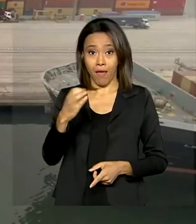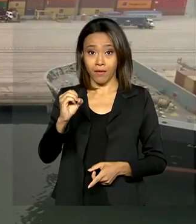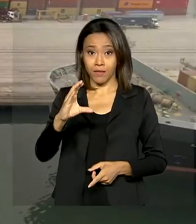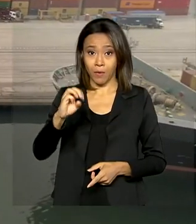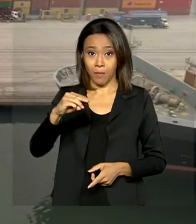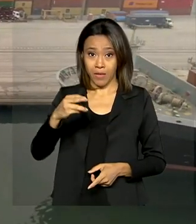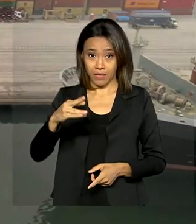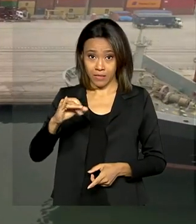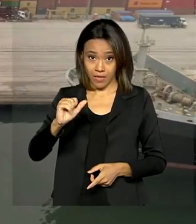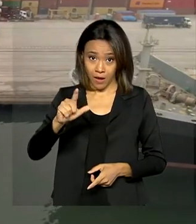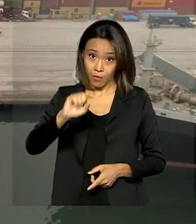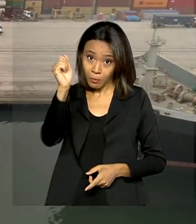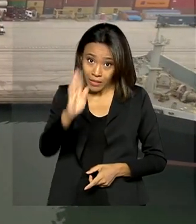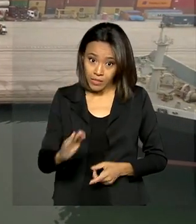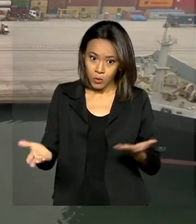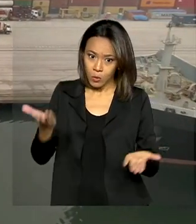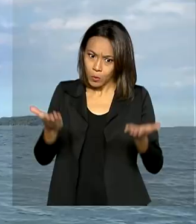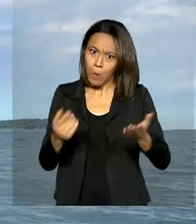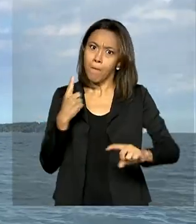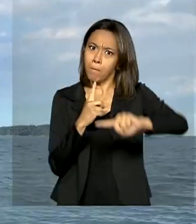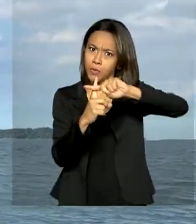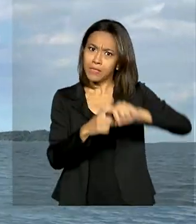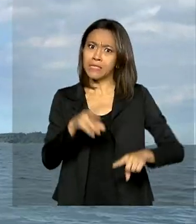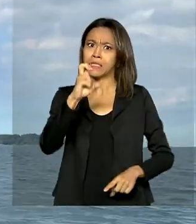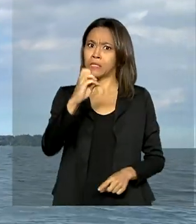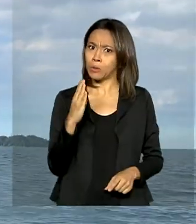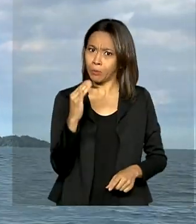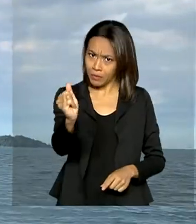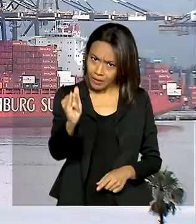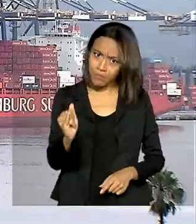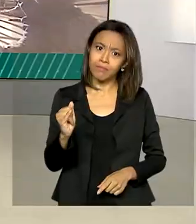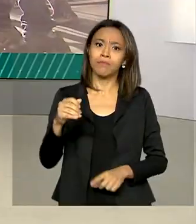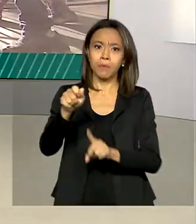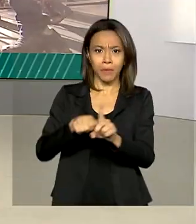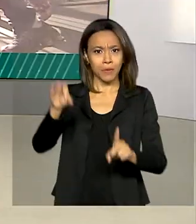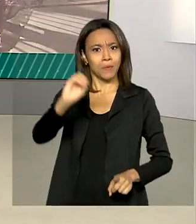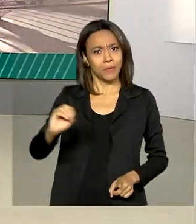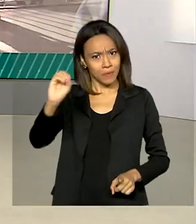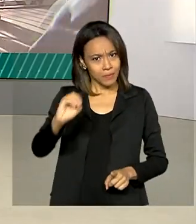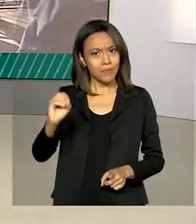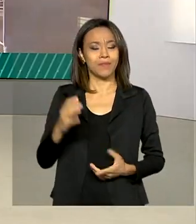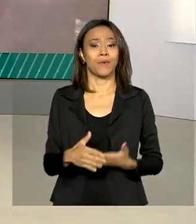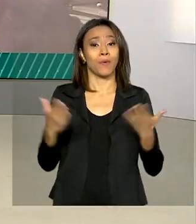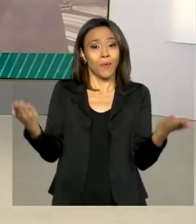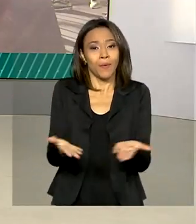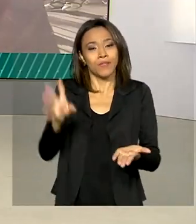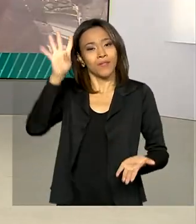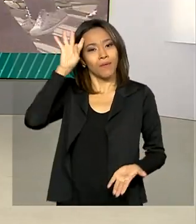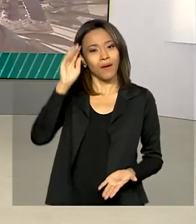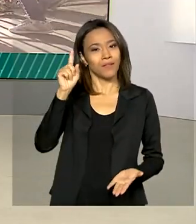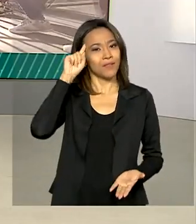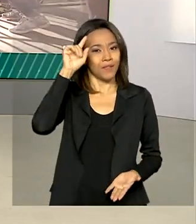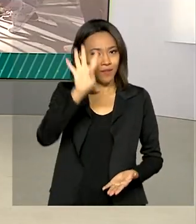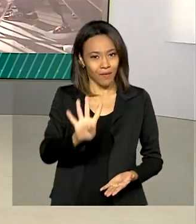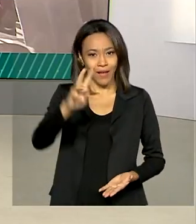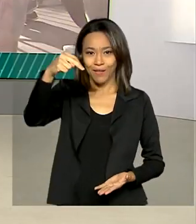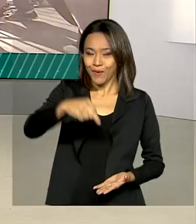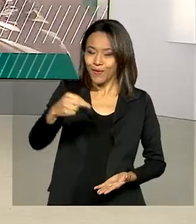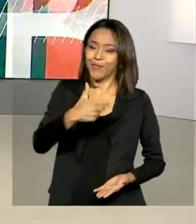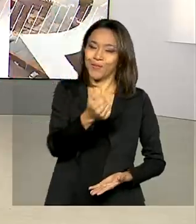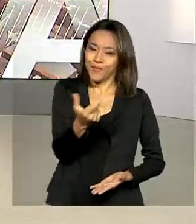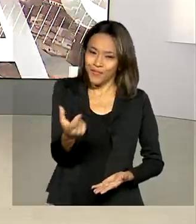positivo de 5 bilhões e meio de dólares em outubro. Hoje é quarta-feira, 4 de novembro de